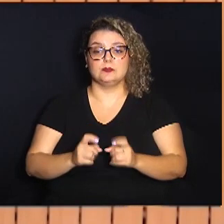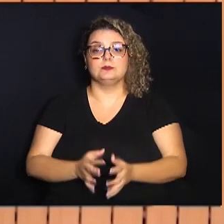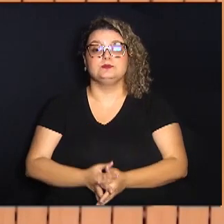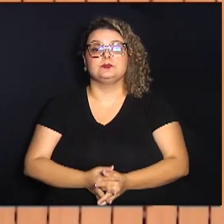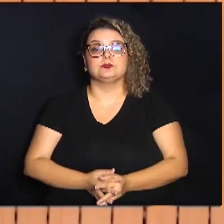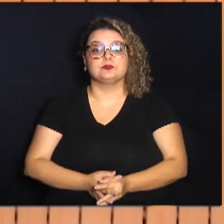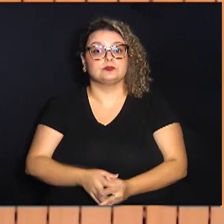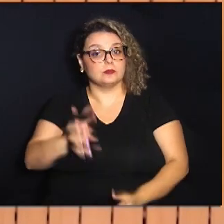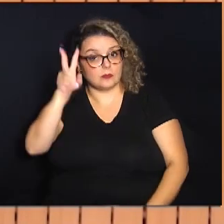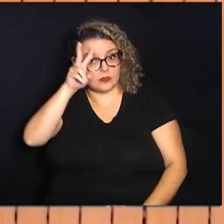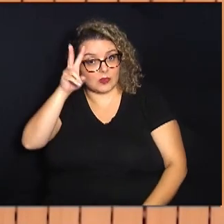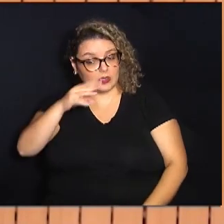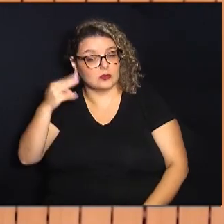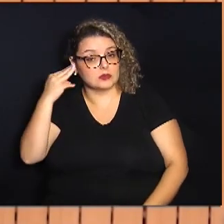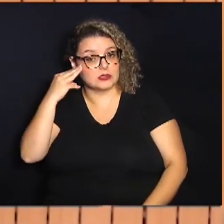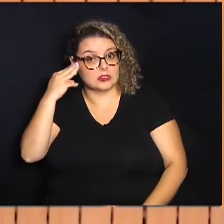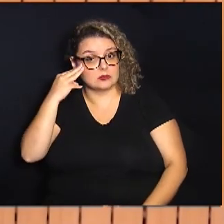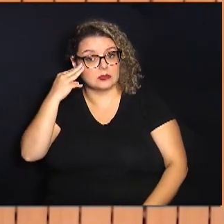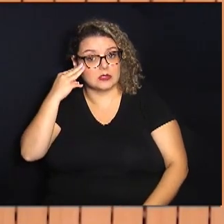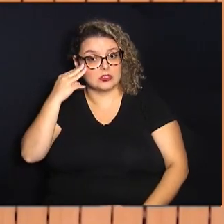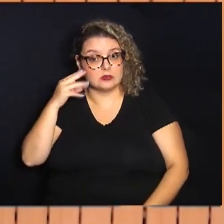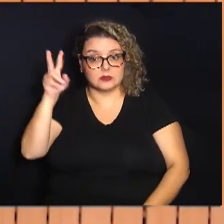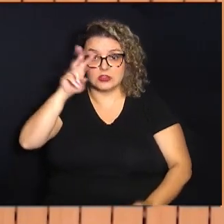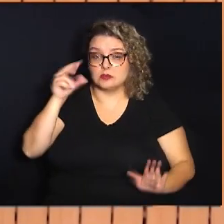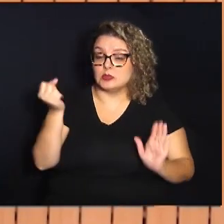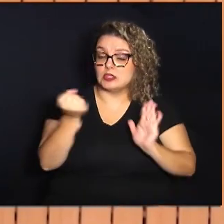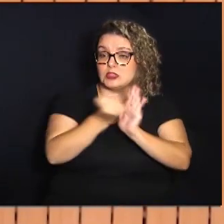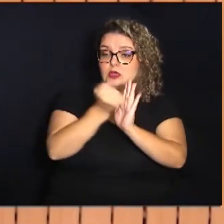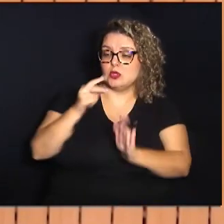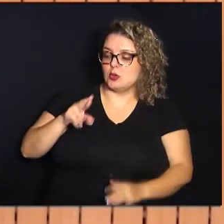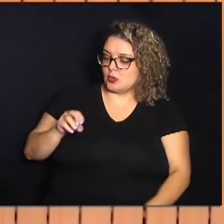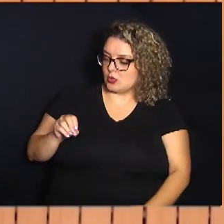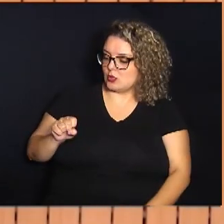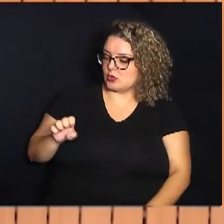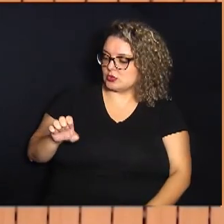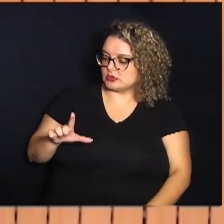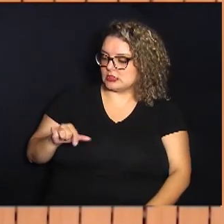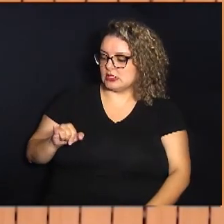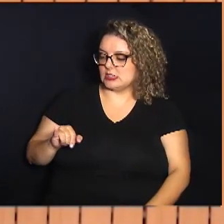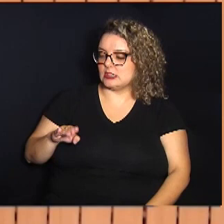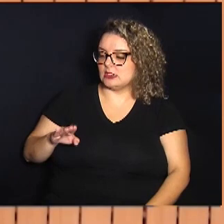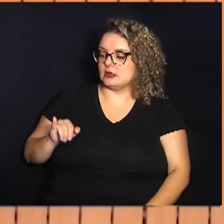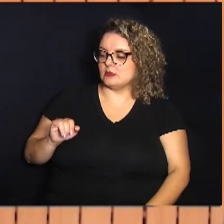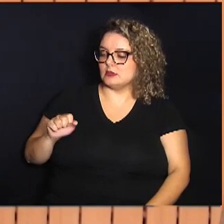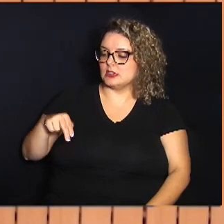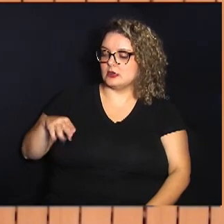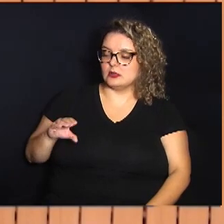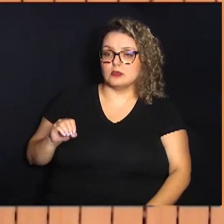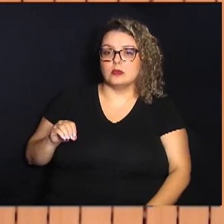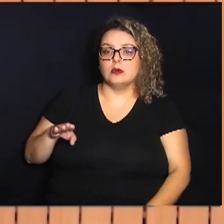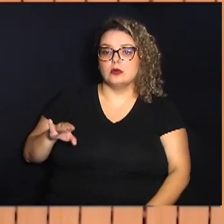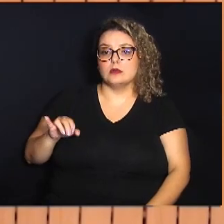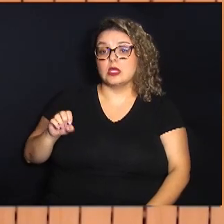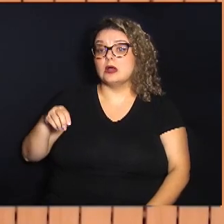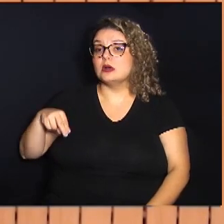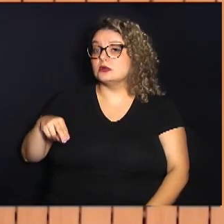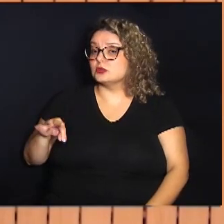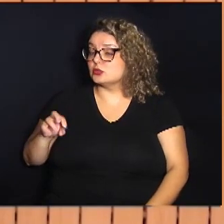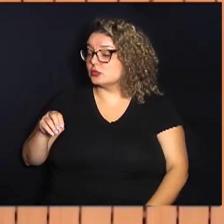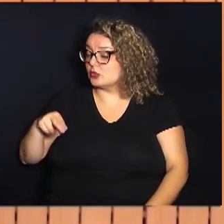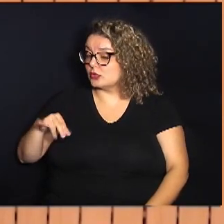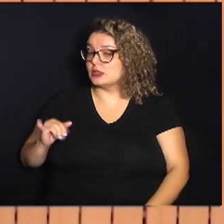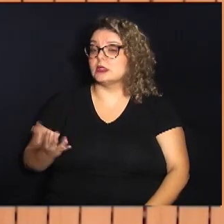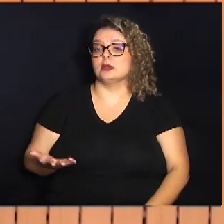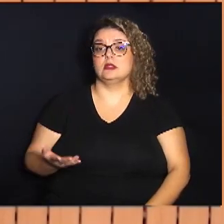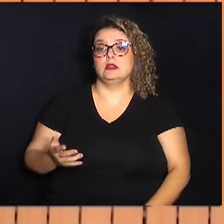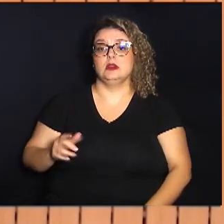aqui da memória e do legado de Roseli Bianco Piantone, que foi uma